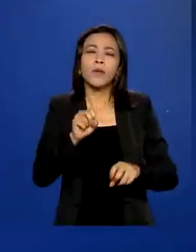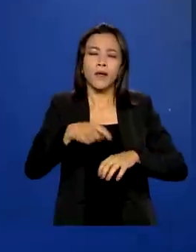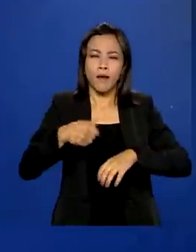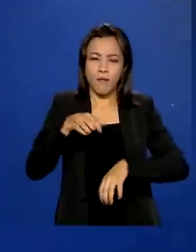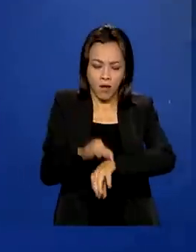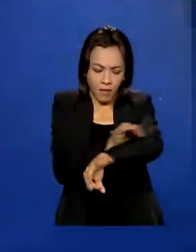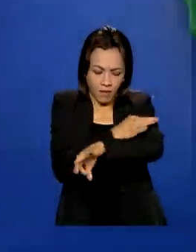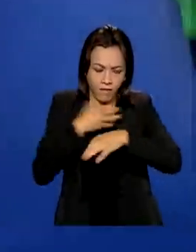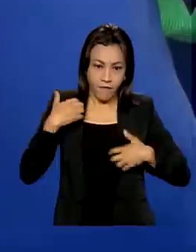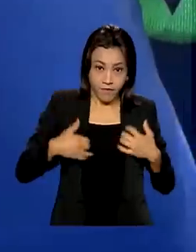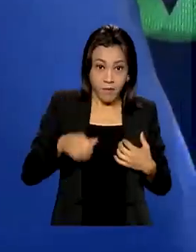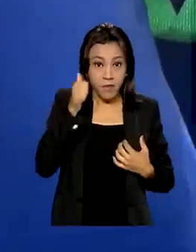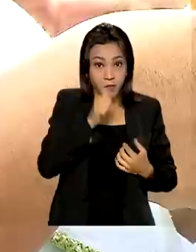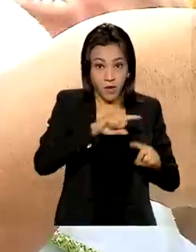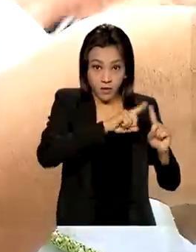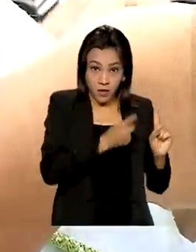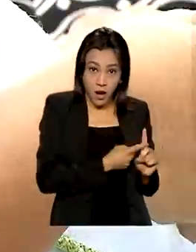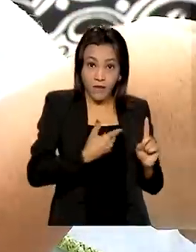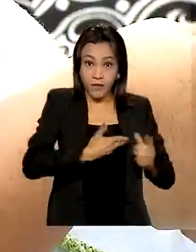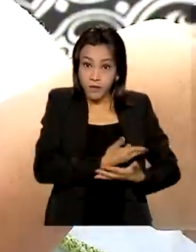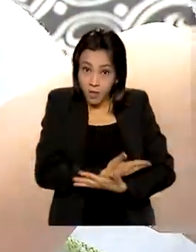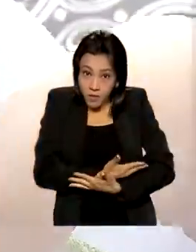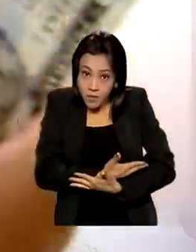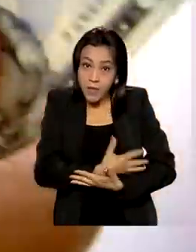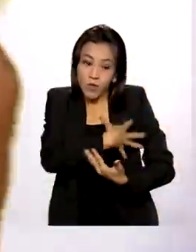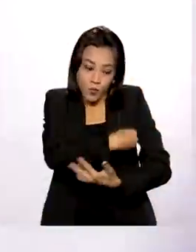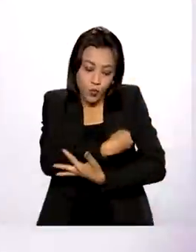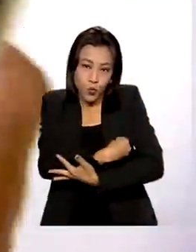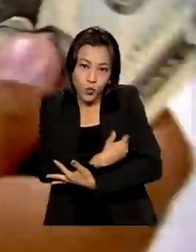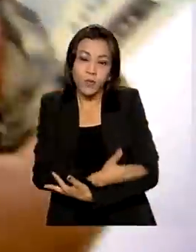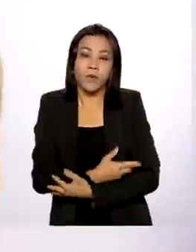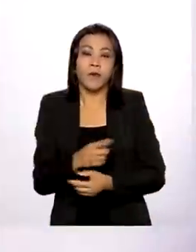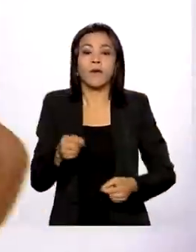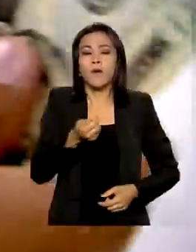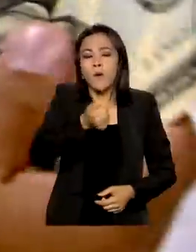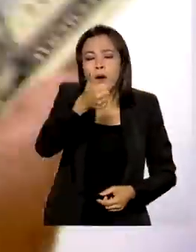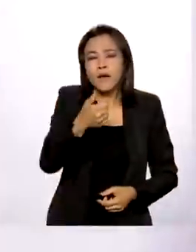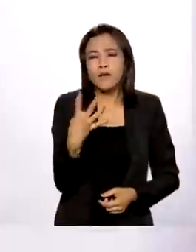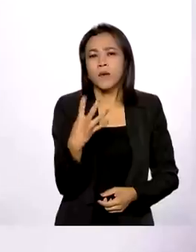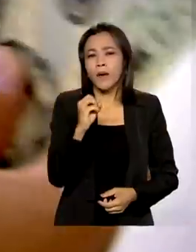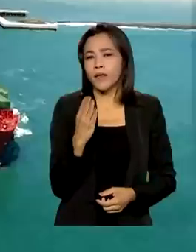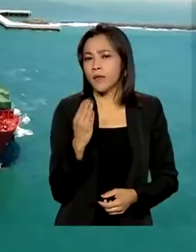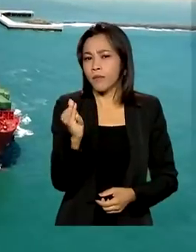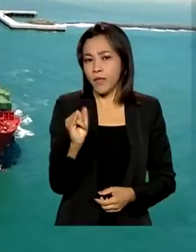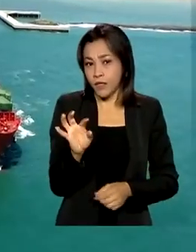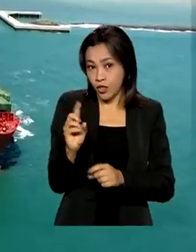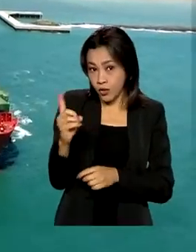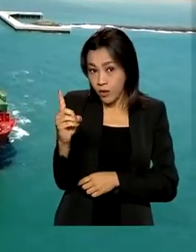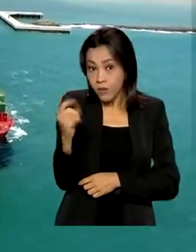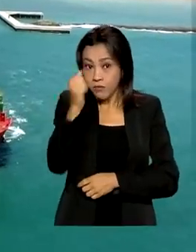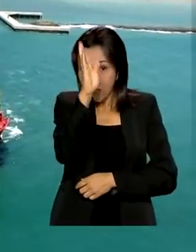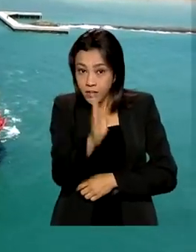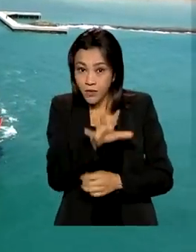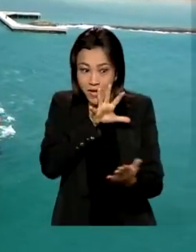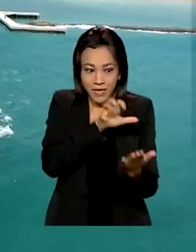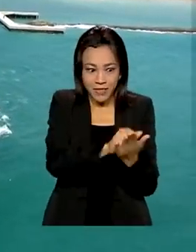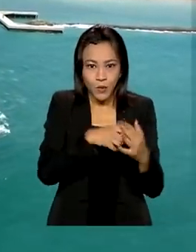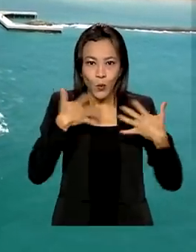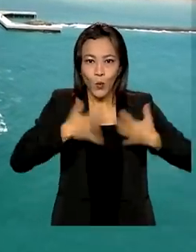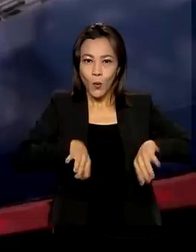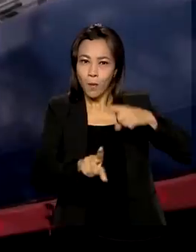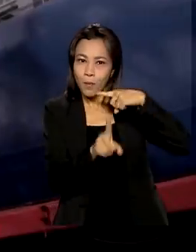para gestantes, puérperas e lactantes. Quase 40 bilhões de dólares! Brasil registra saldo